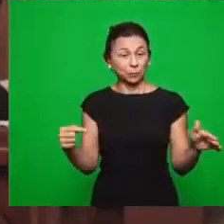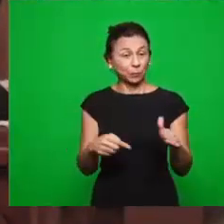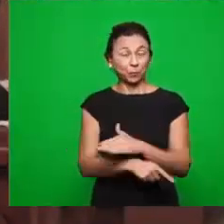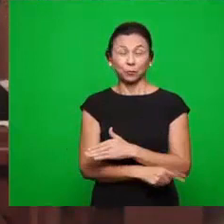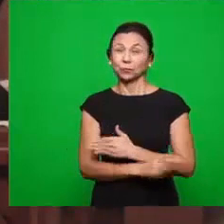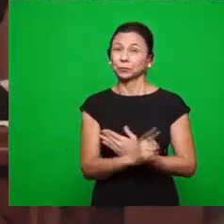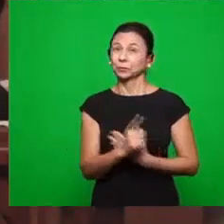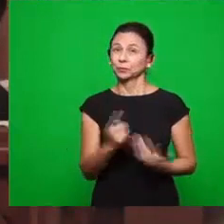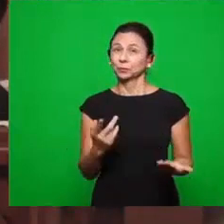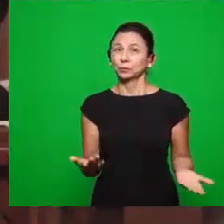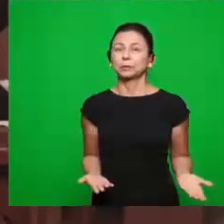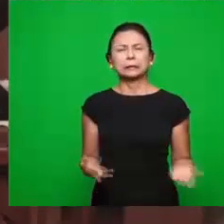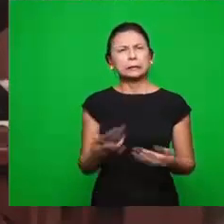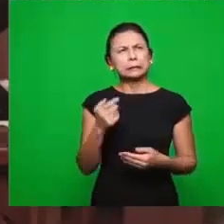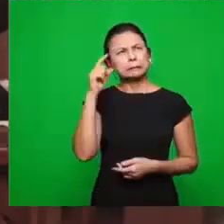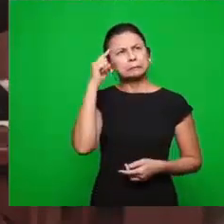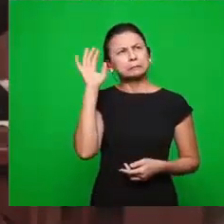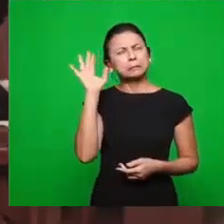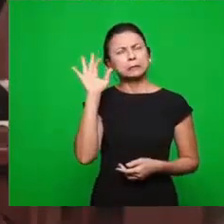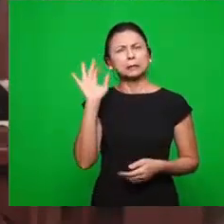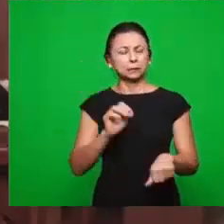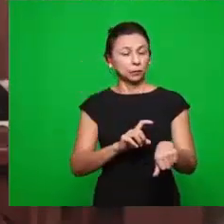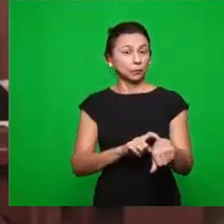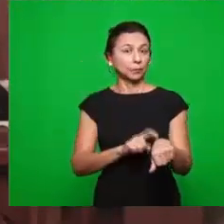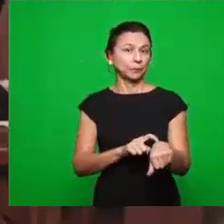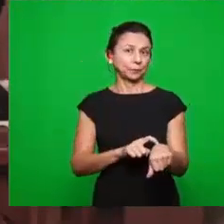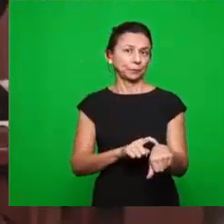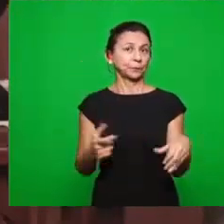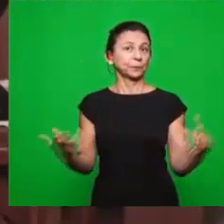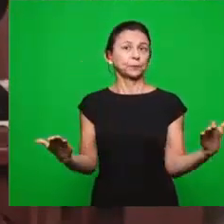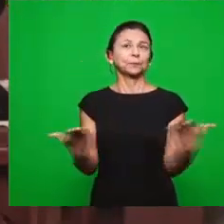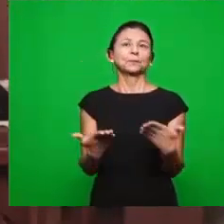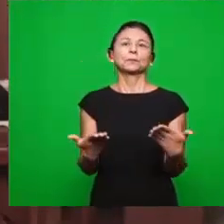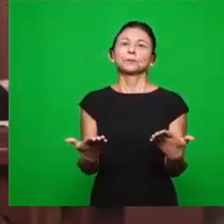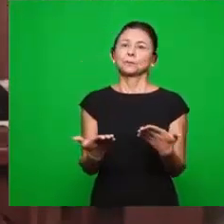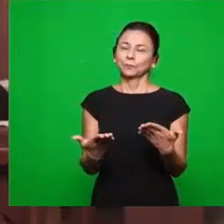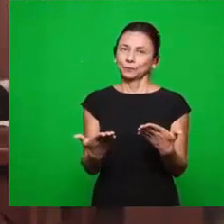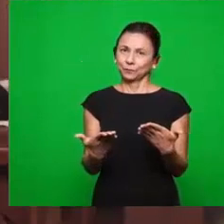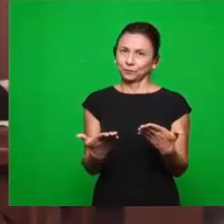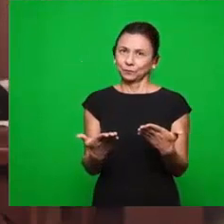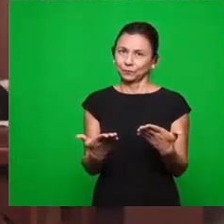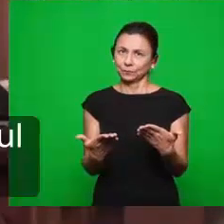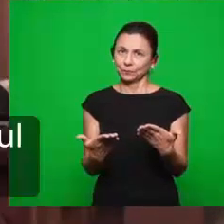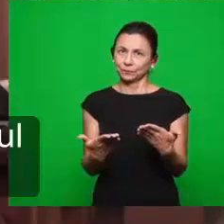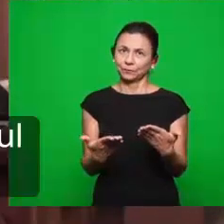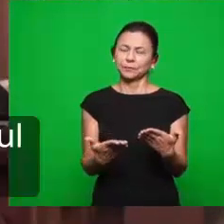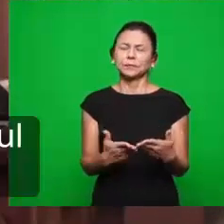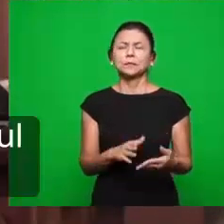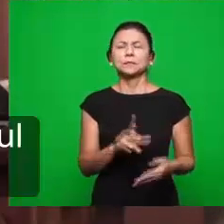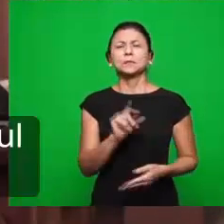o tempo para o qual ele foi destinado e o que